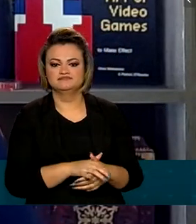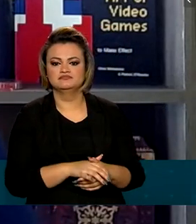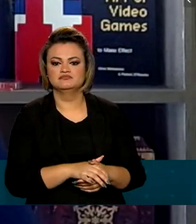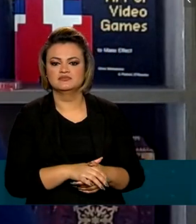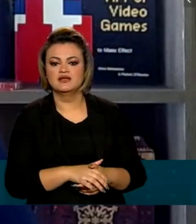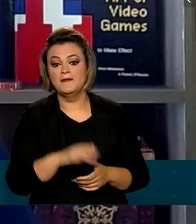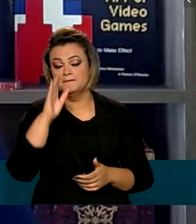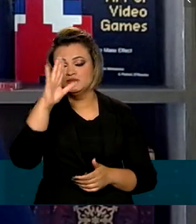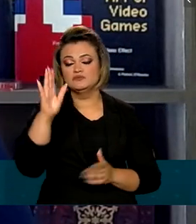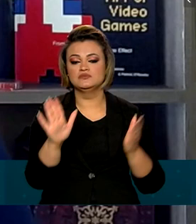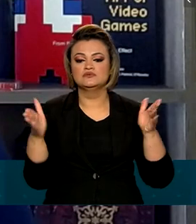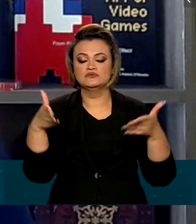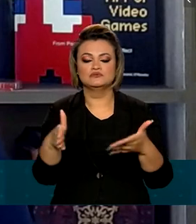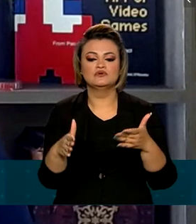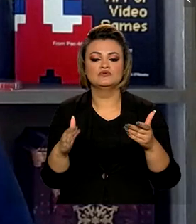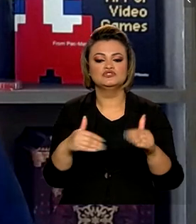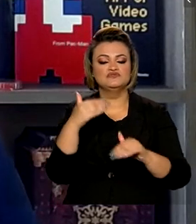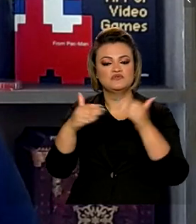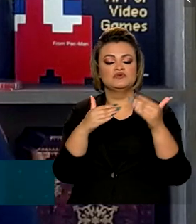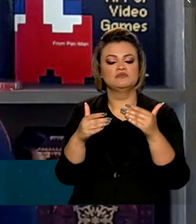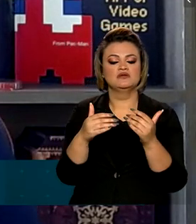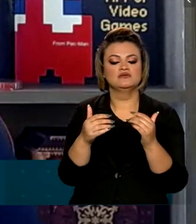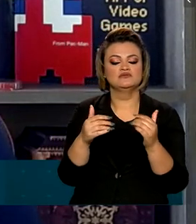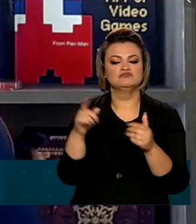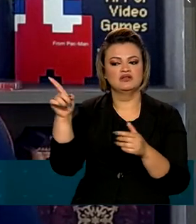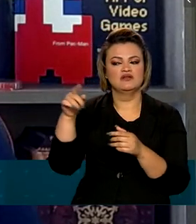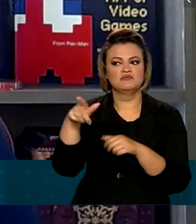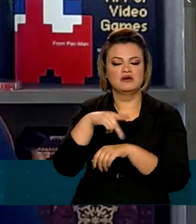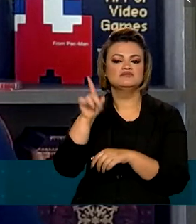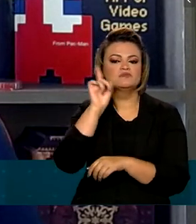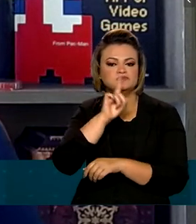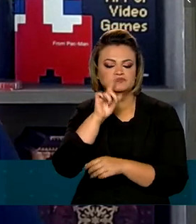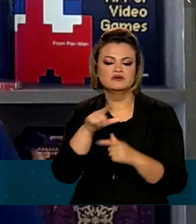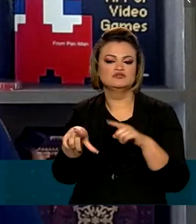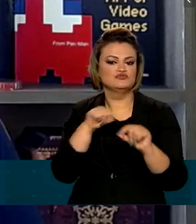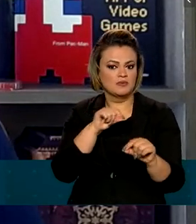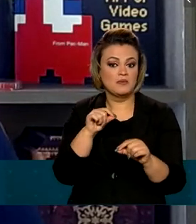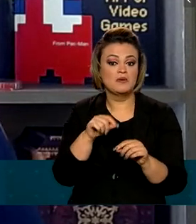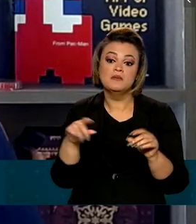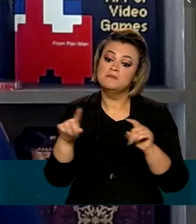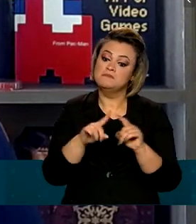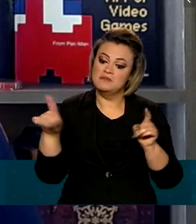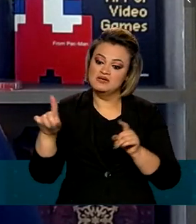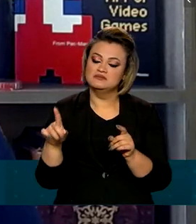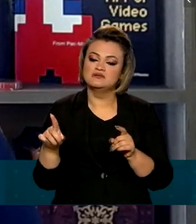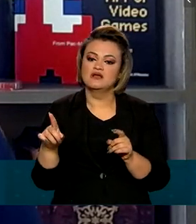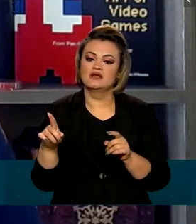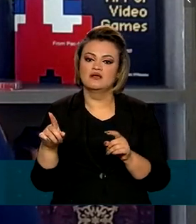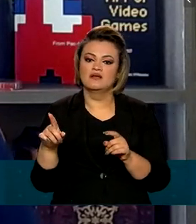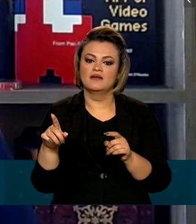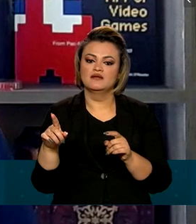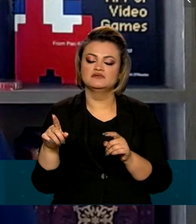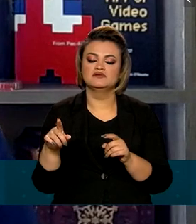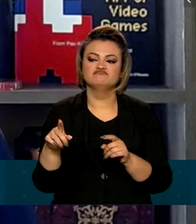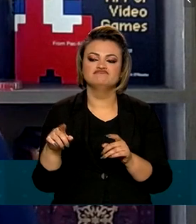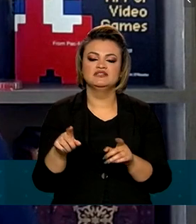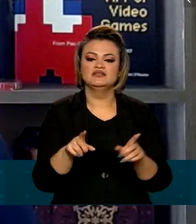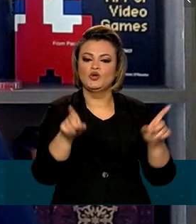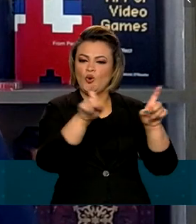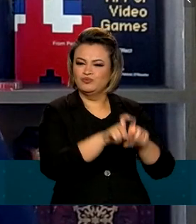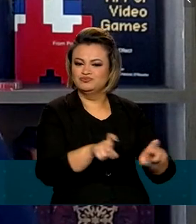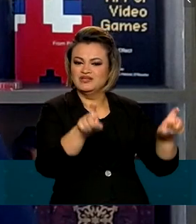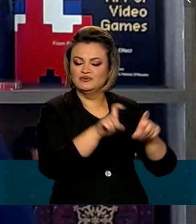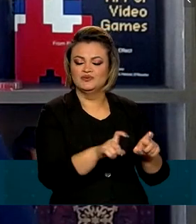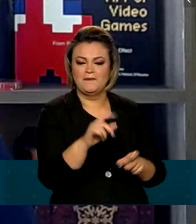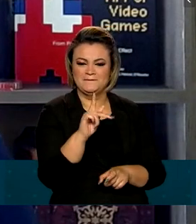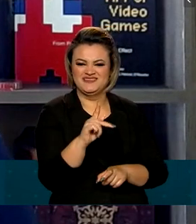principalmente com foco no desenvolvimento de jogos nos Estados Unidos e no Japão, mas que depois do computador de casa,